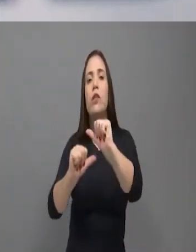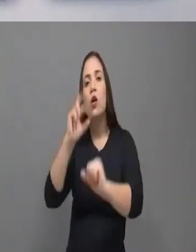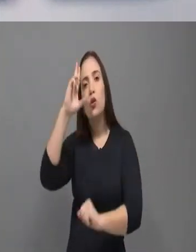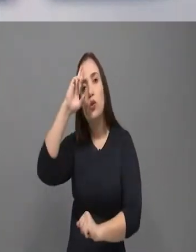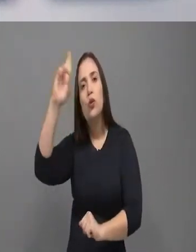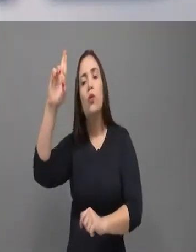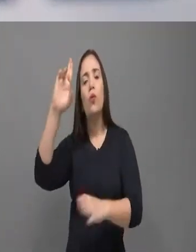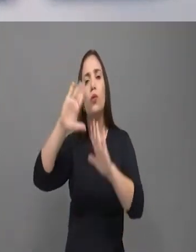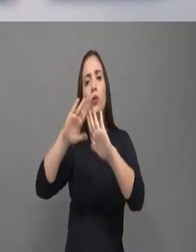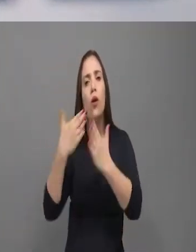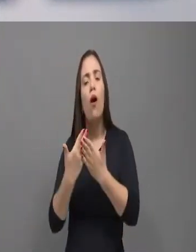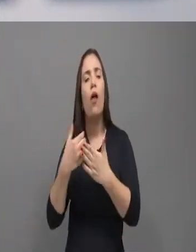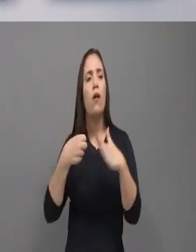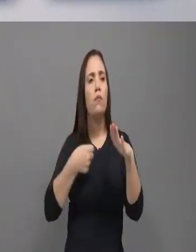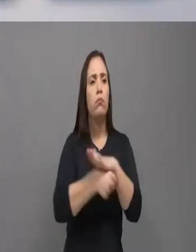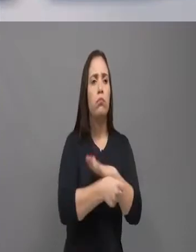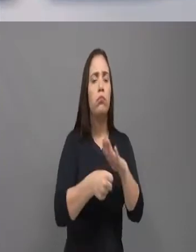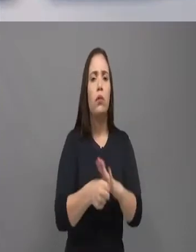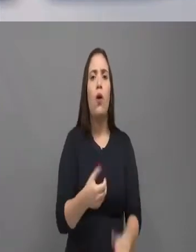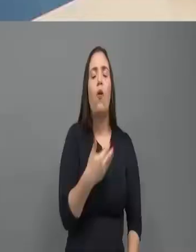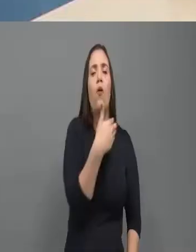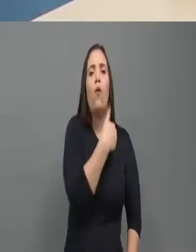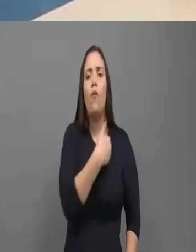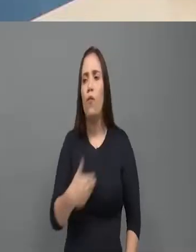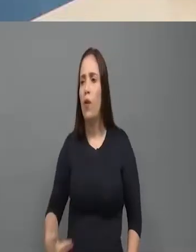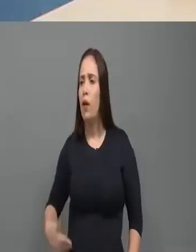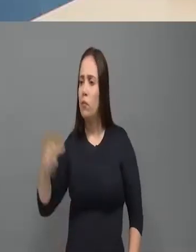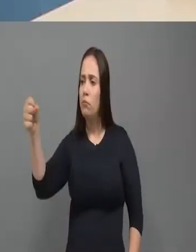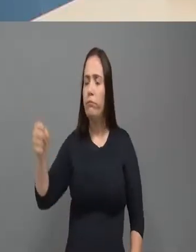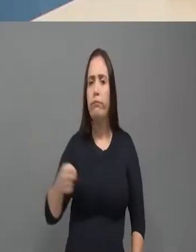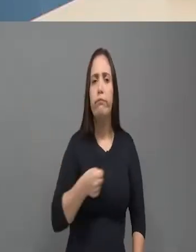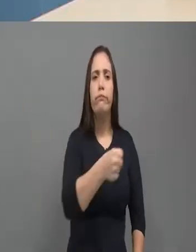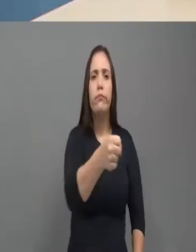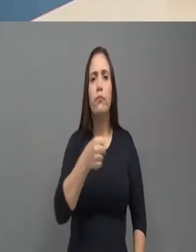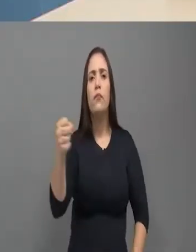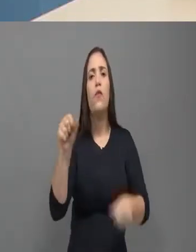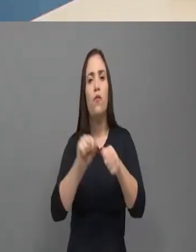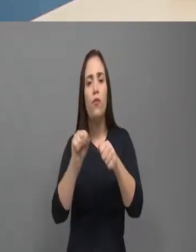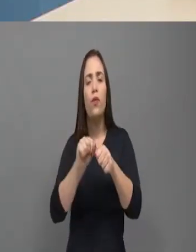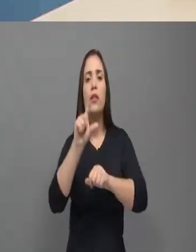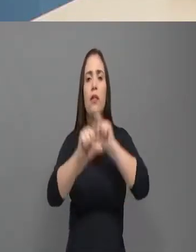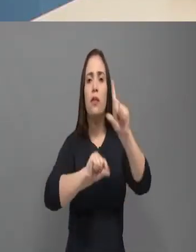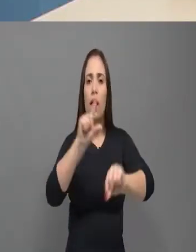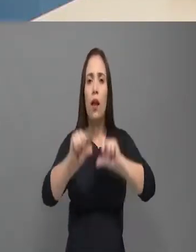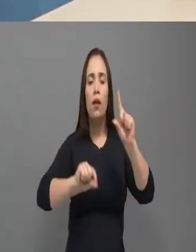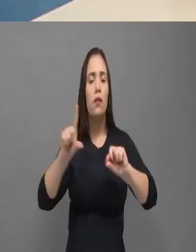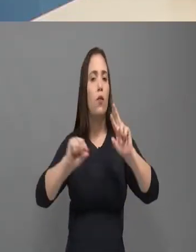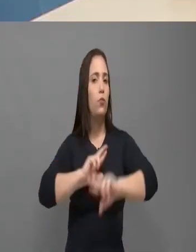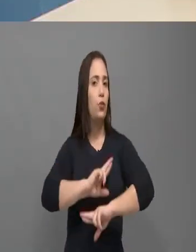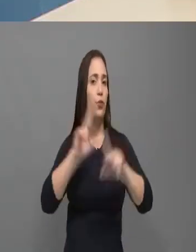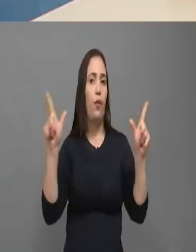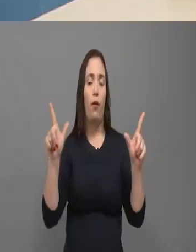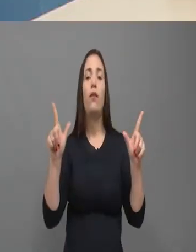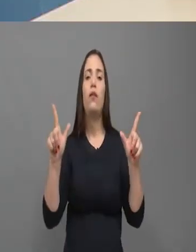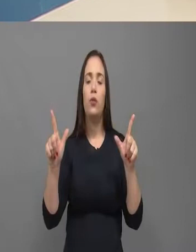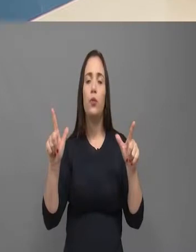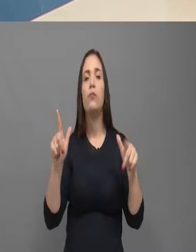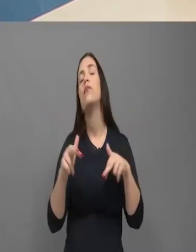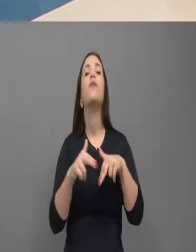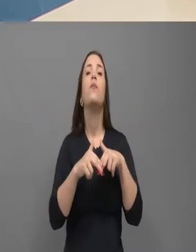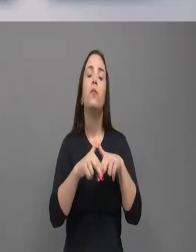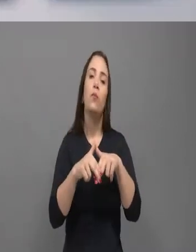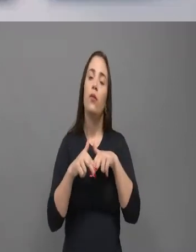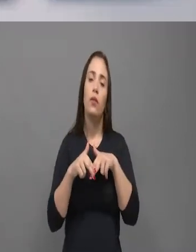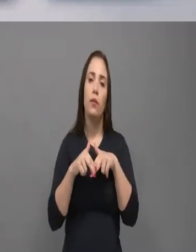melhorando. E levou qualidade, E aí começou a mudar. E Fortaleza está entre as três